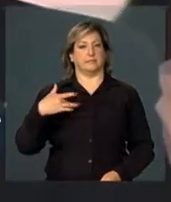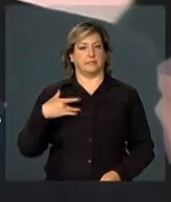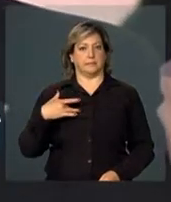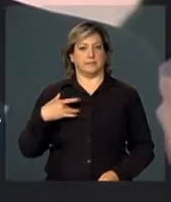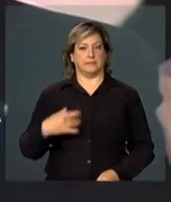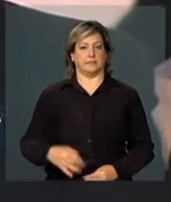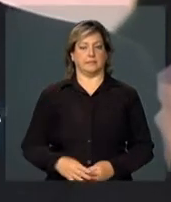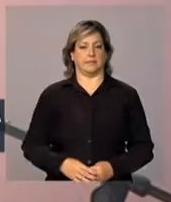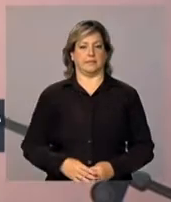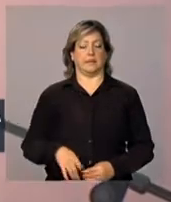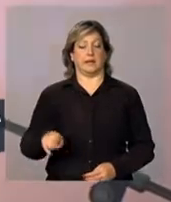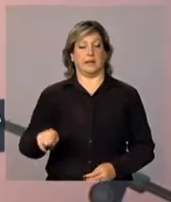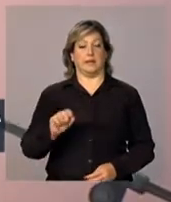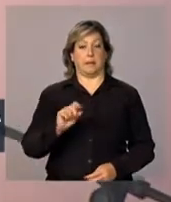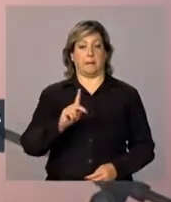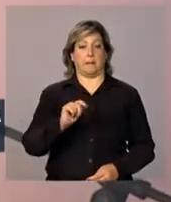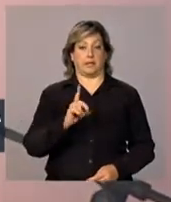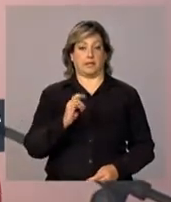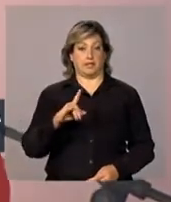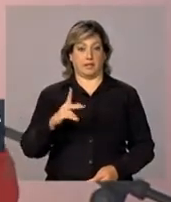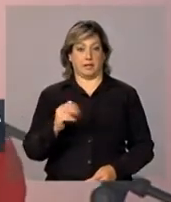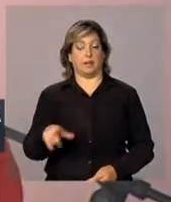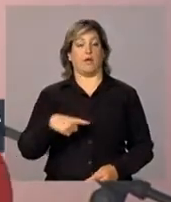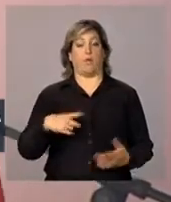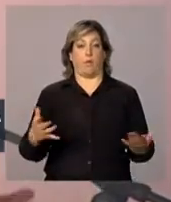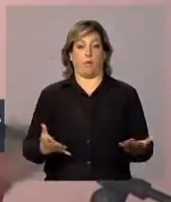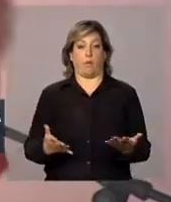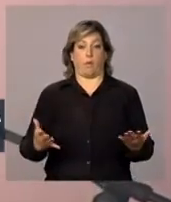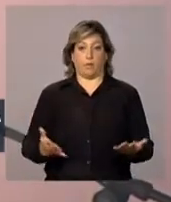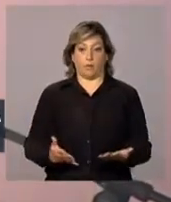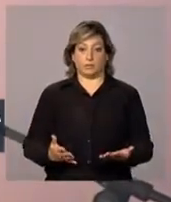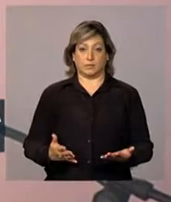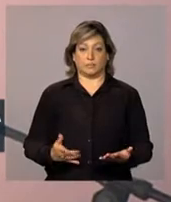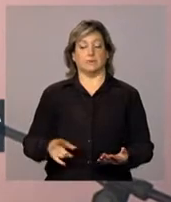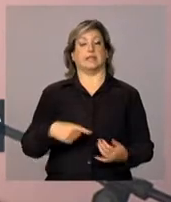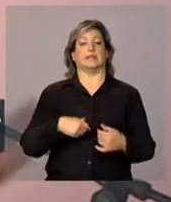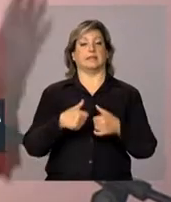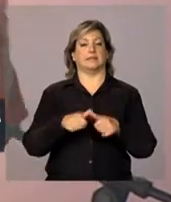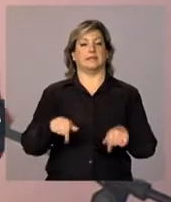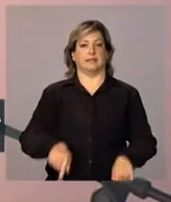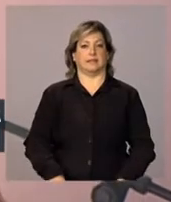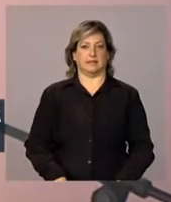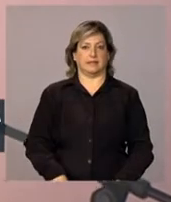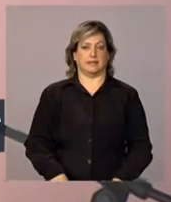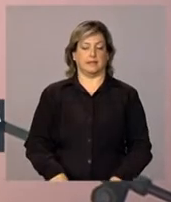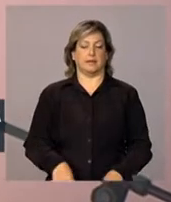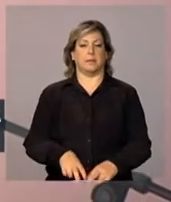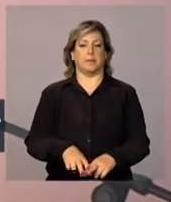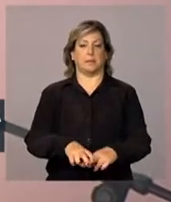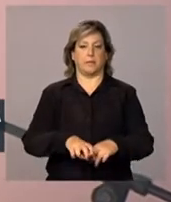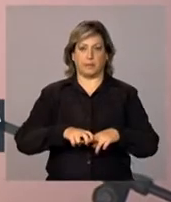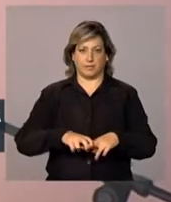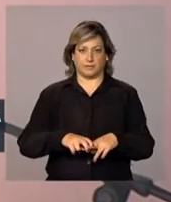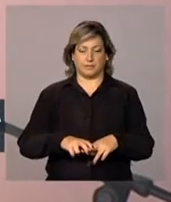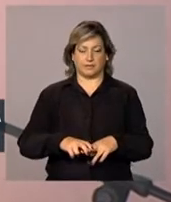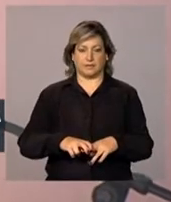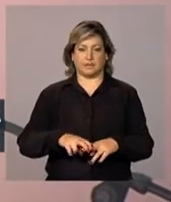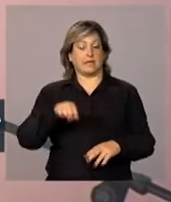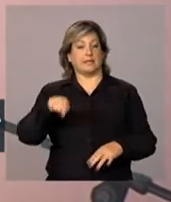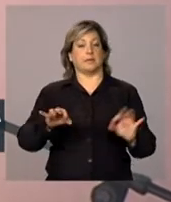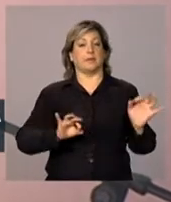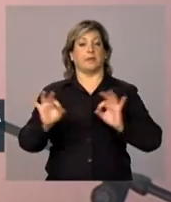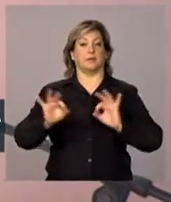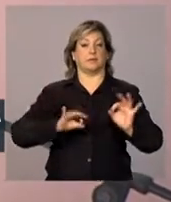O Padilha hoje está aqui por conta desse